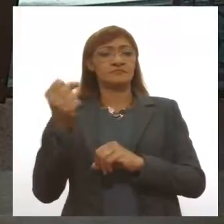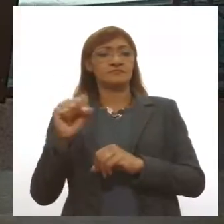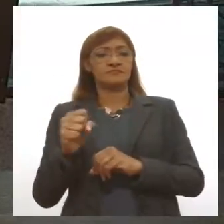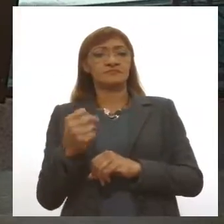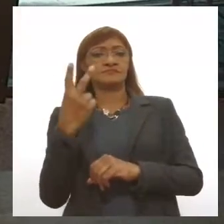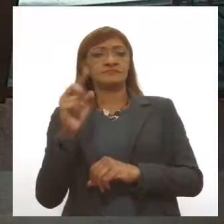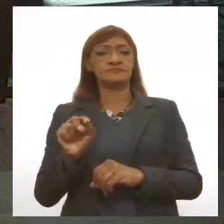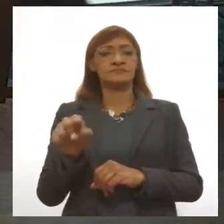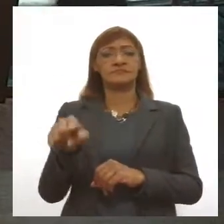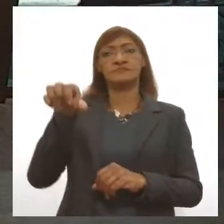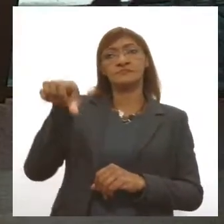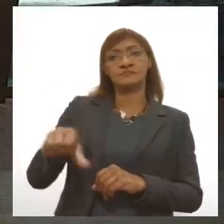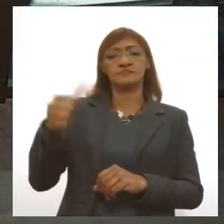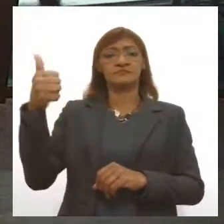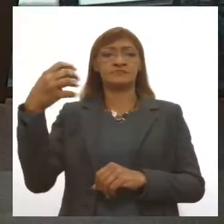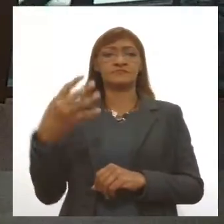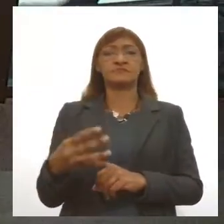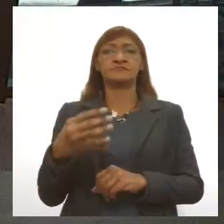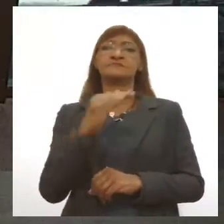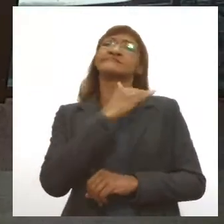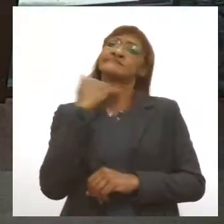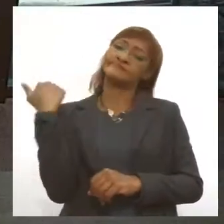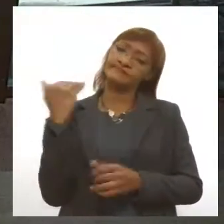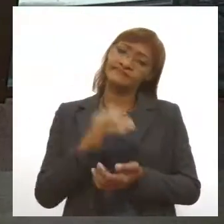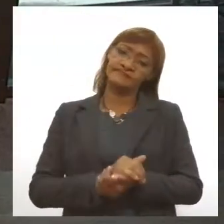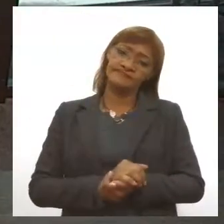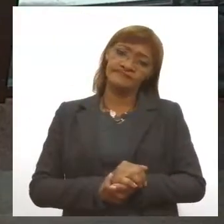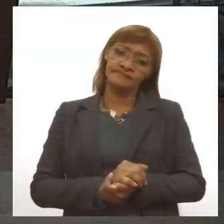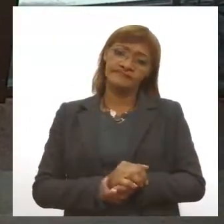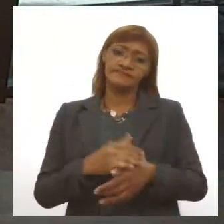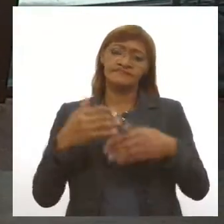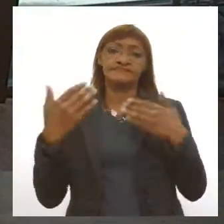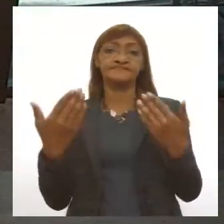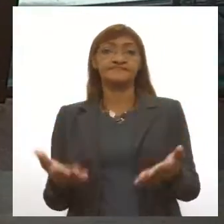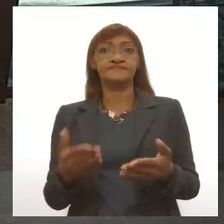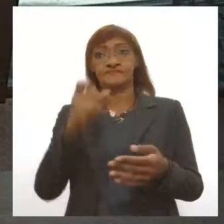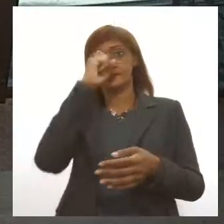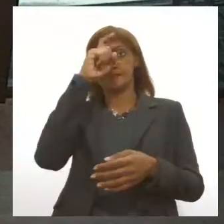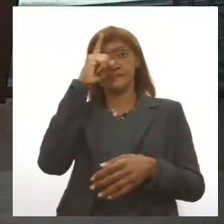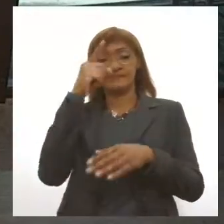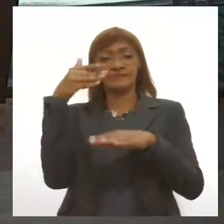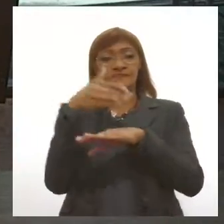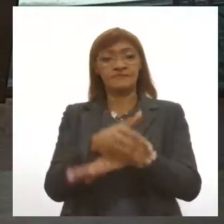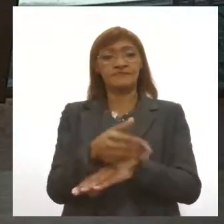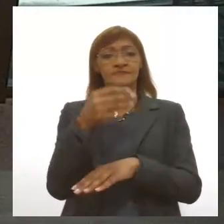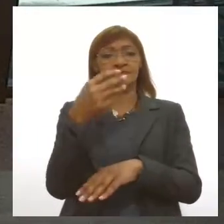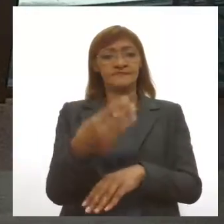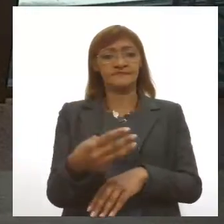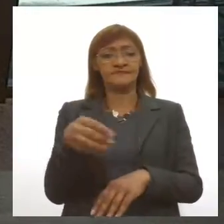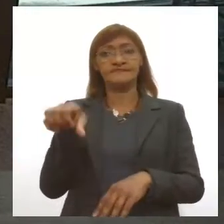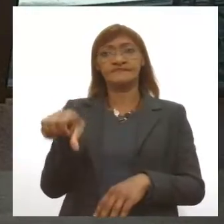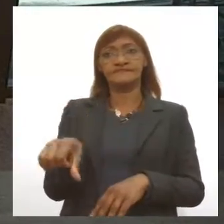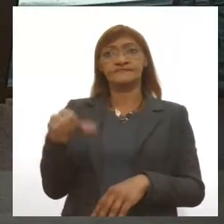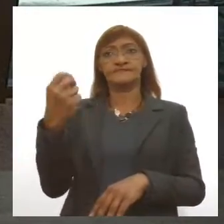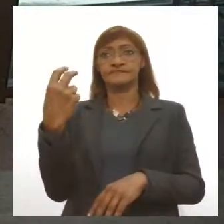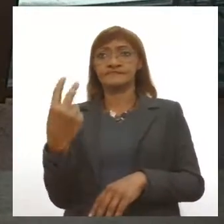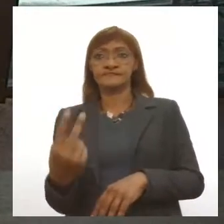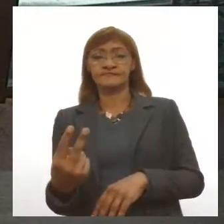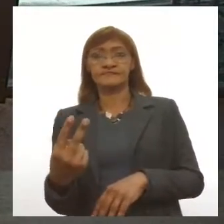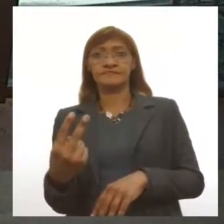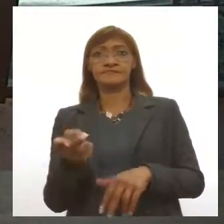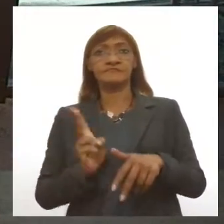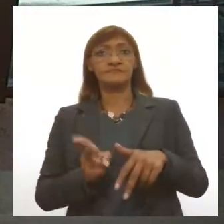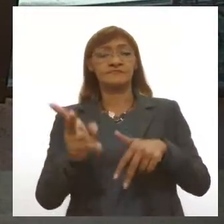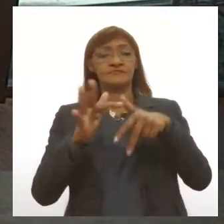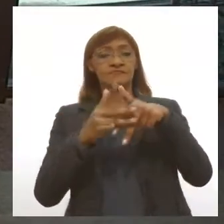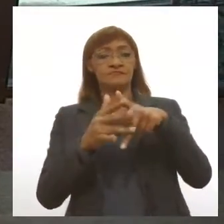.914 morreram. Sobre a ocupação dos hospitais, 392 pacientes estão internados,